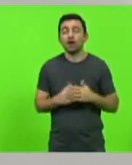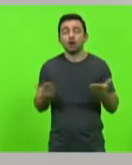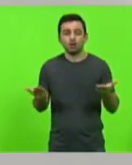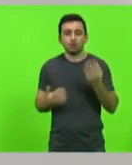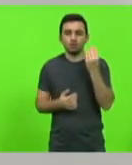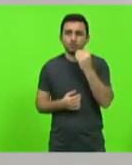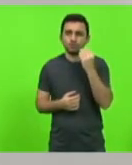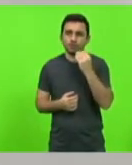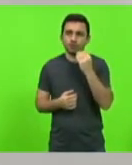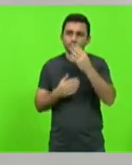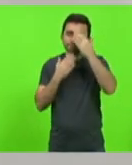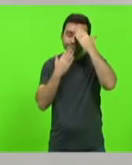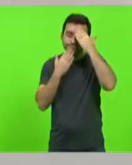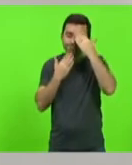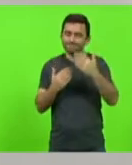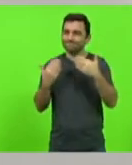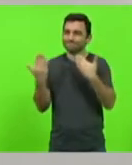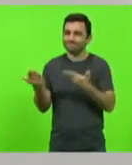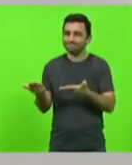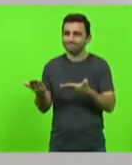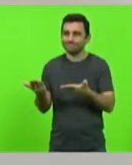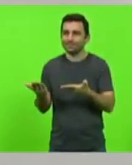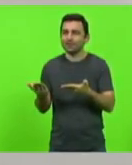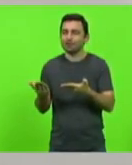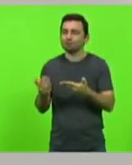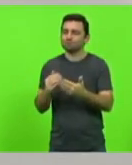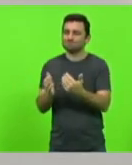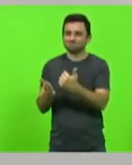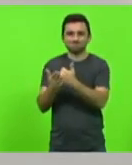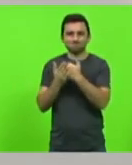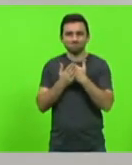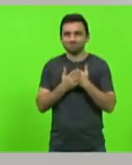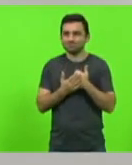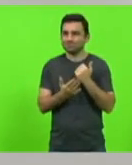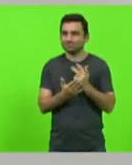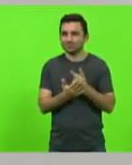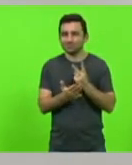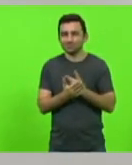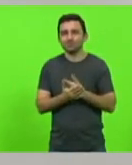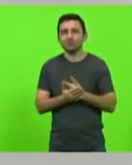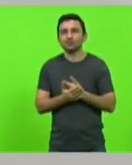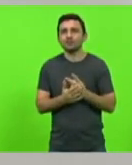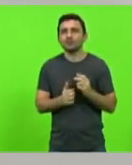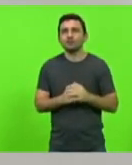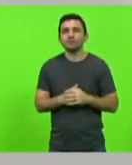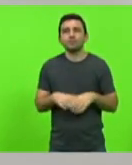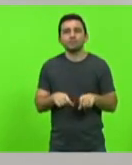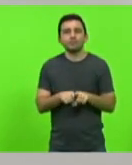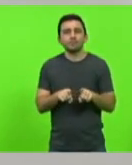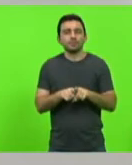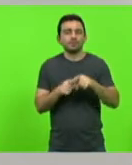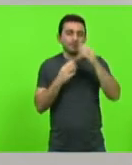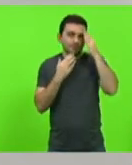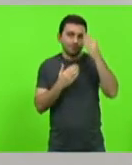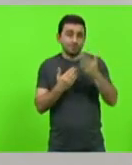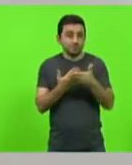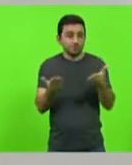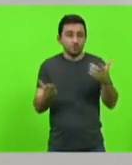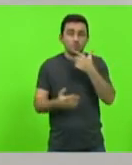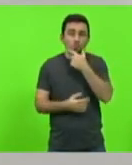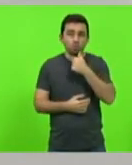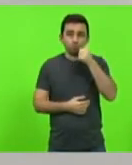para agradecê-lo pela cooperação, pelos processos, agradecer aos senhores e senhoras